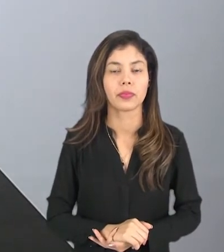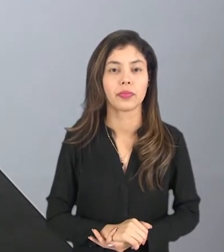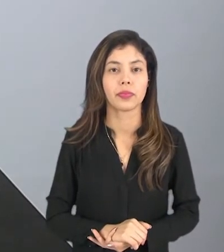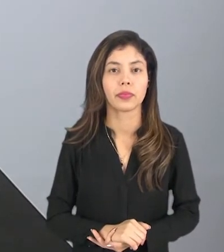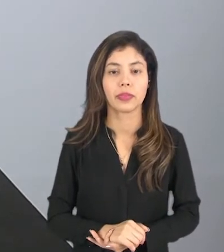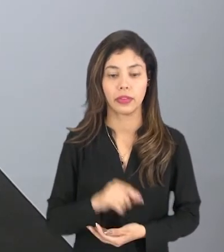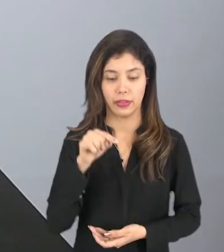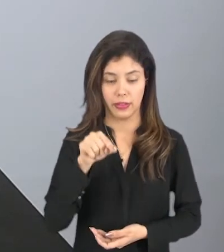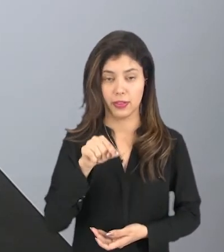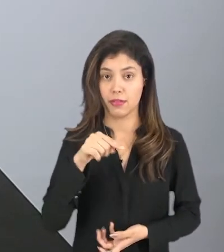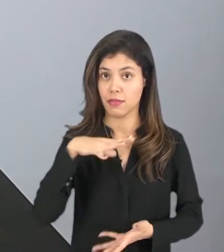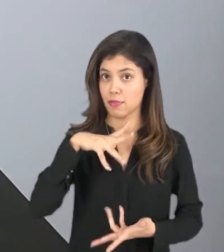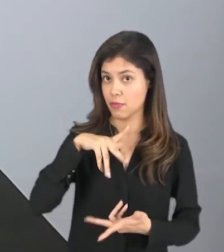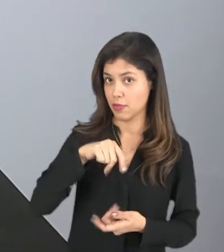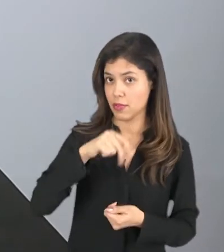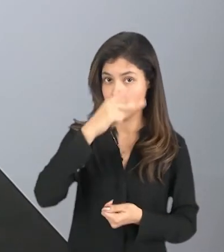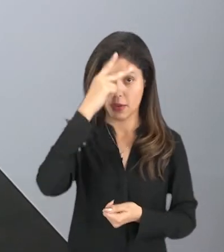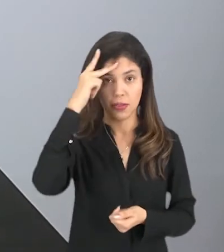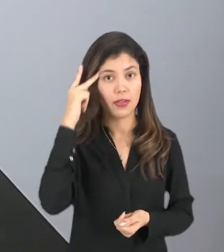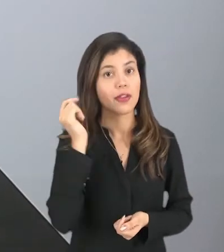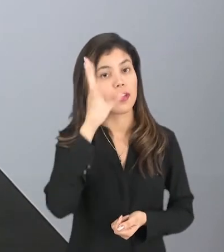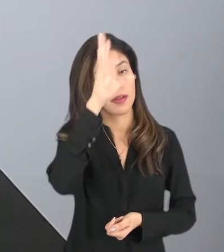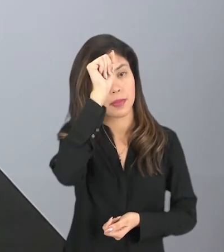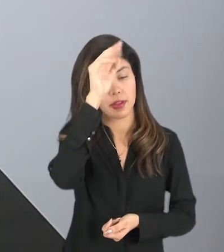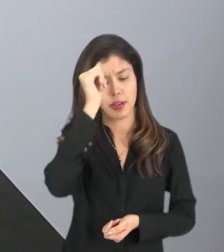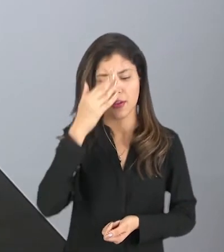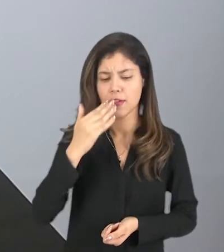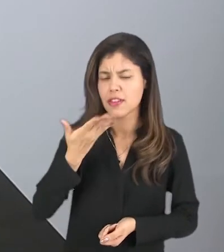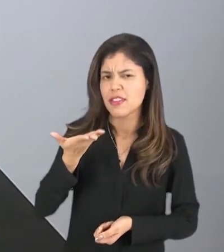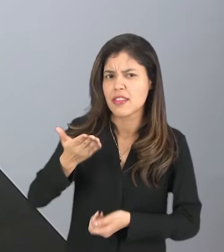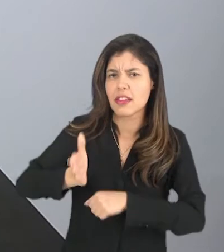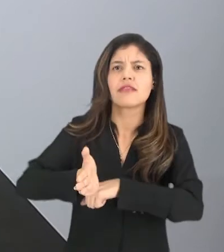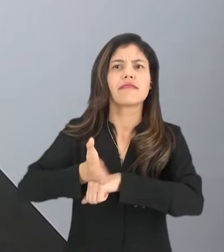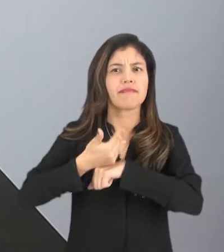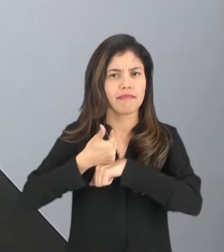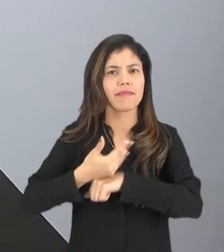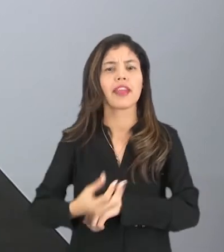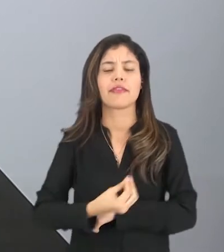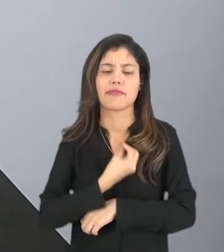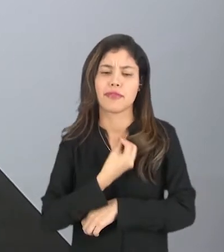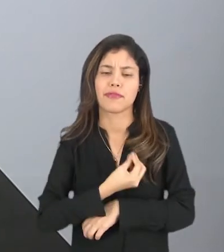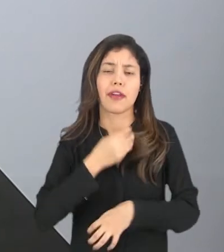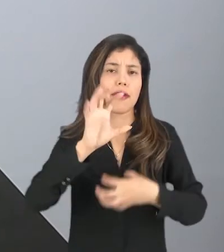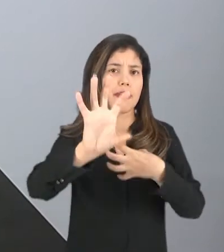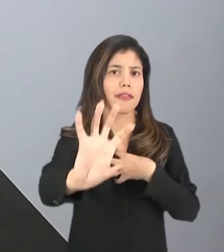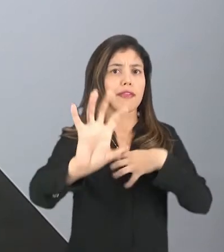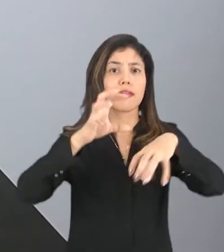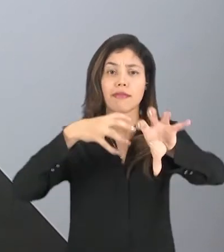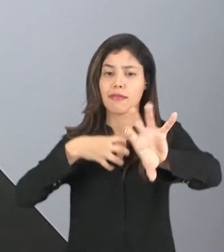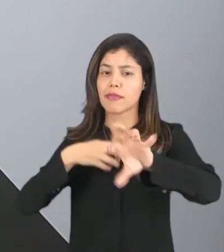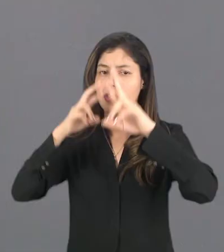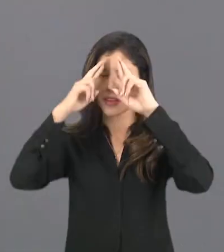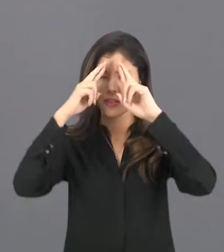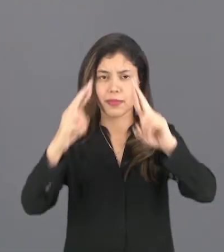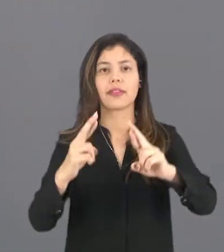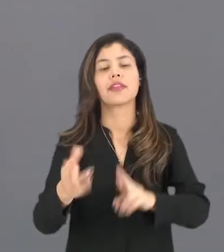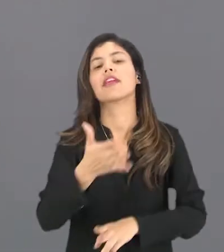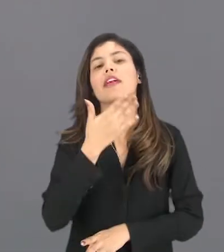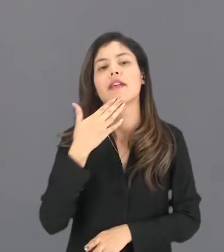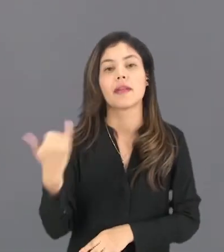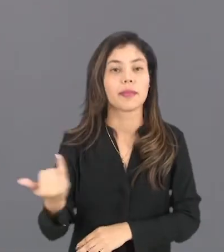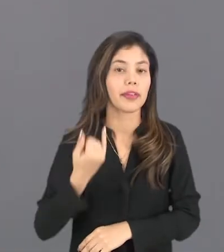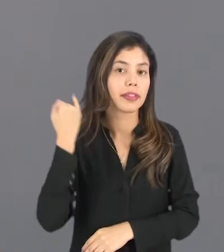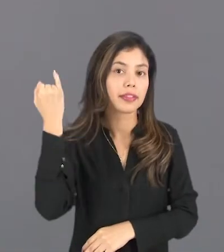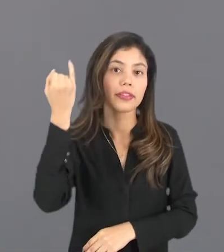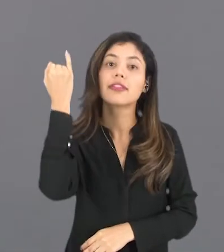Nesse mundinho, as pessoas aprendem desde cedo que viver com empatia e respeito é muito